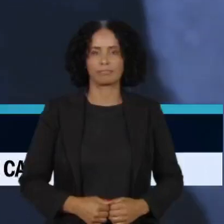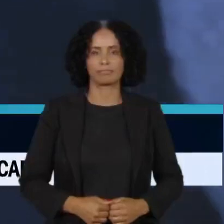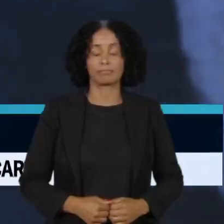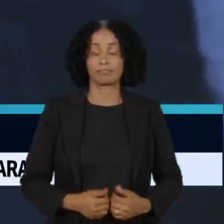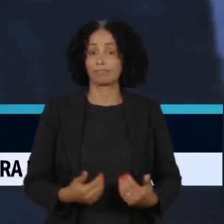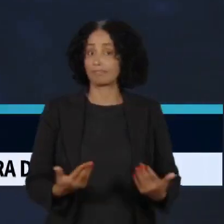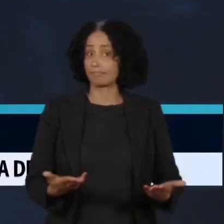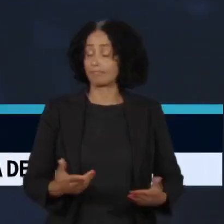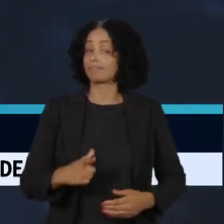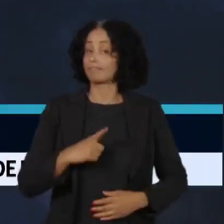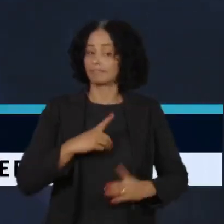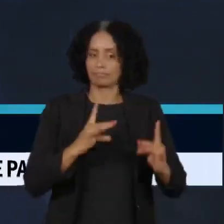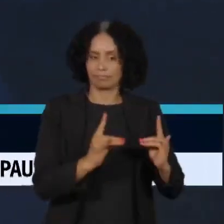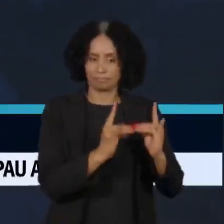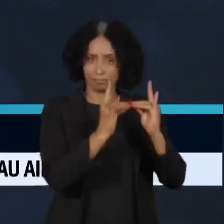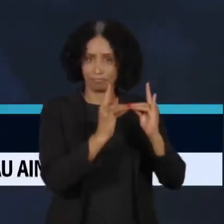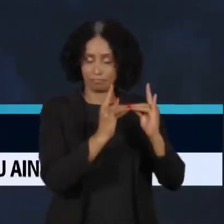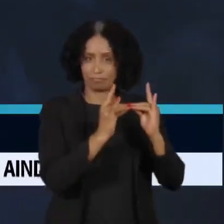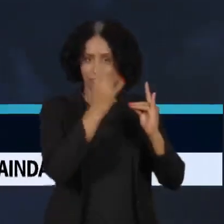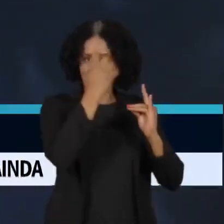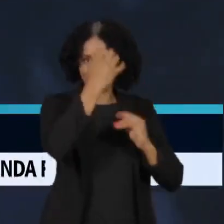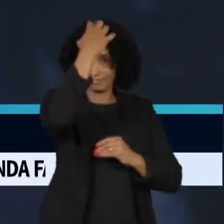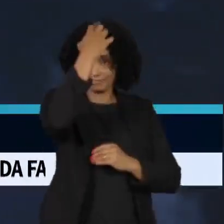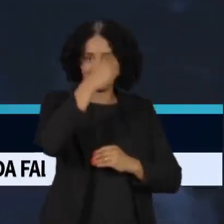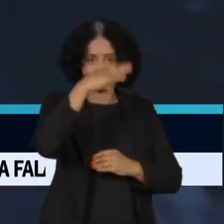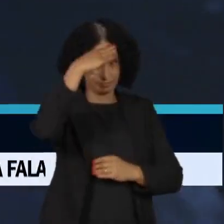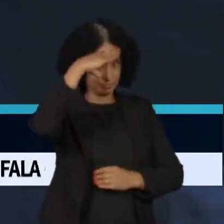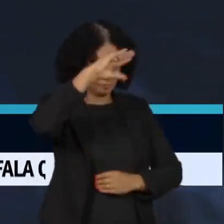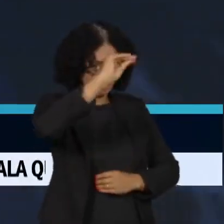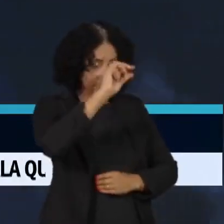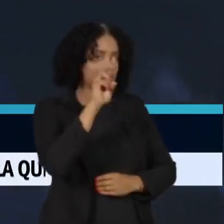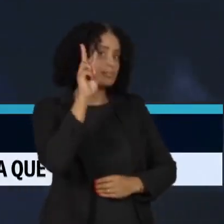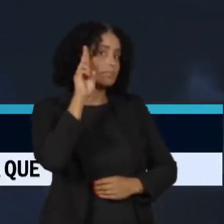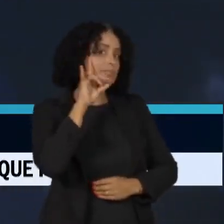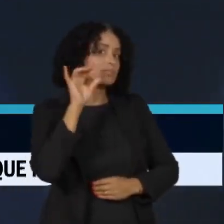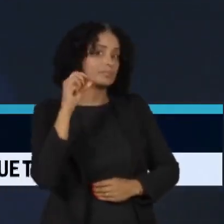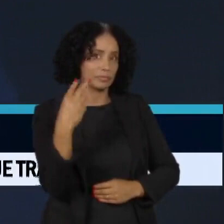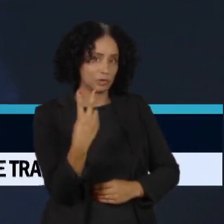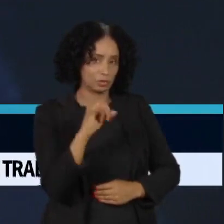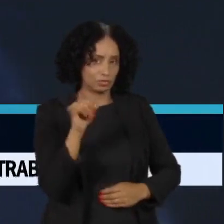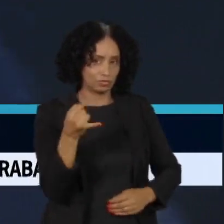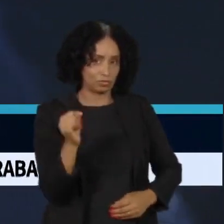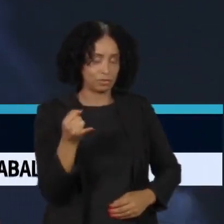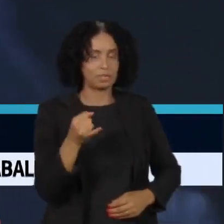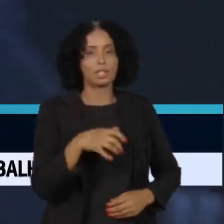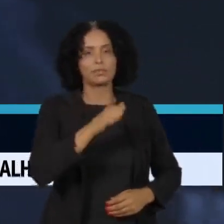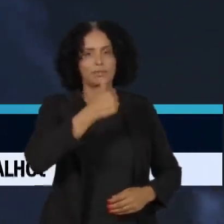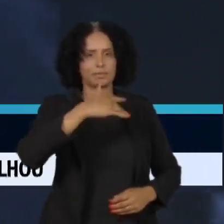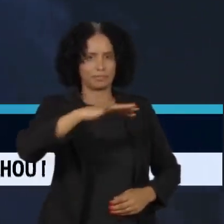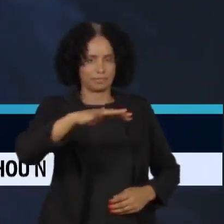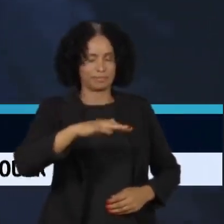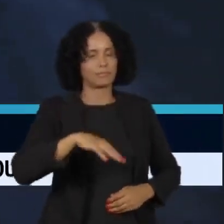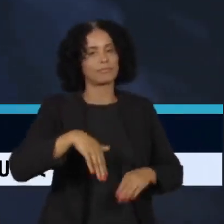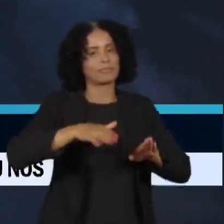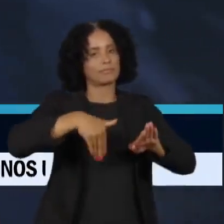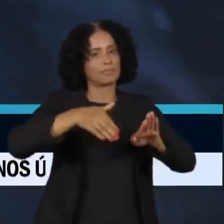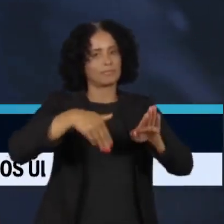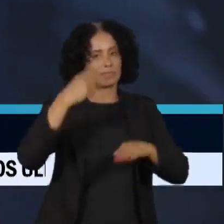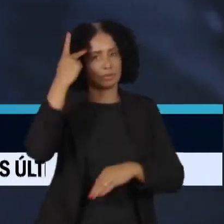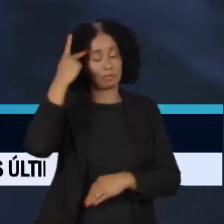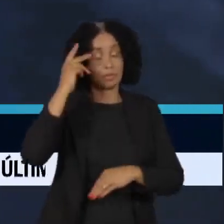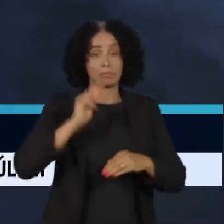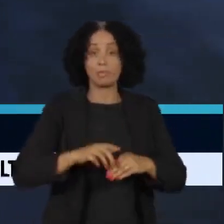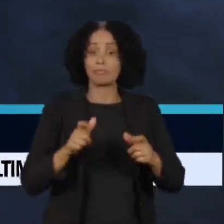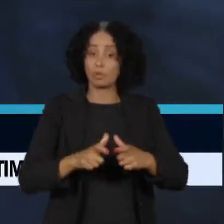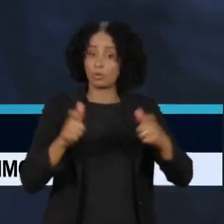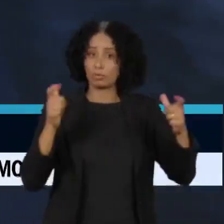O velório do Rei Pelé será na segunda-feira, dia 2 de janeiro, em Santos, no litoral paulista. Enquanto isso, muita gente ainda